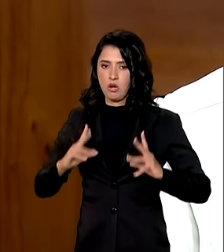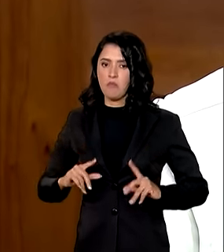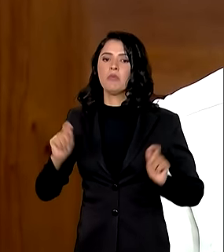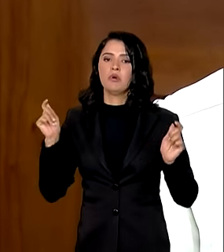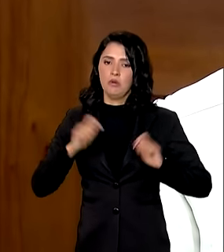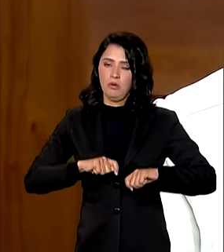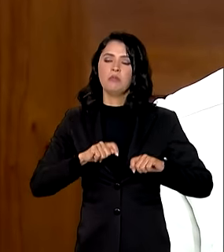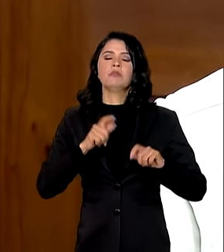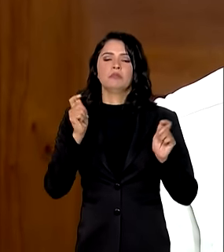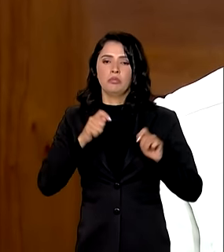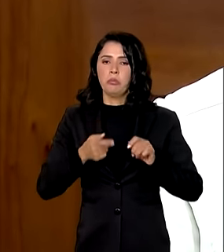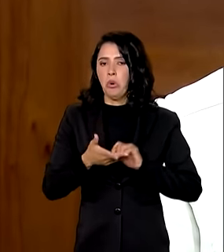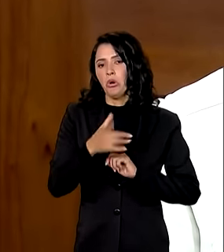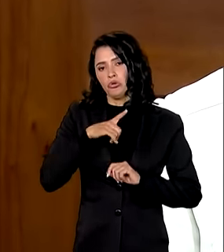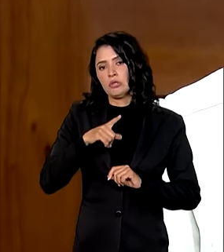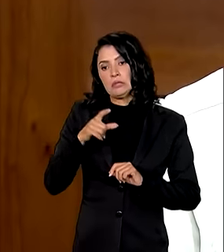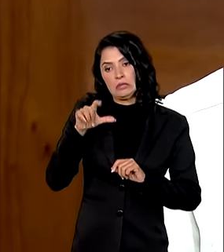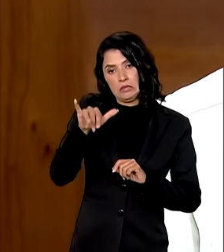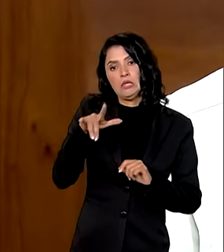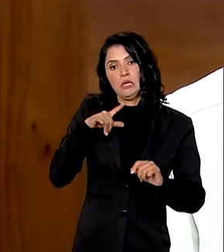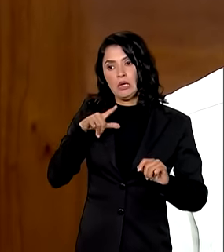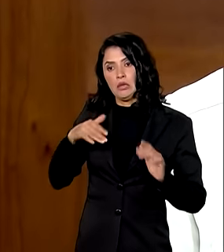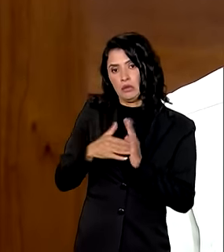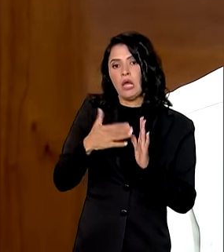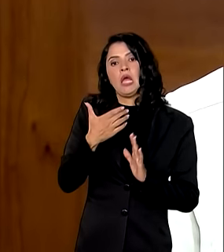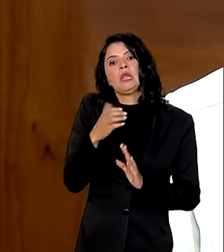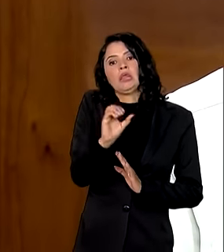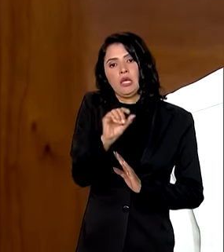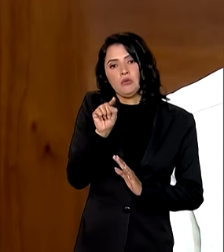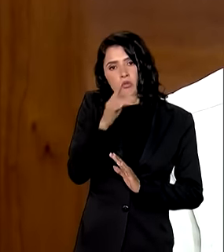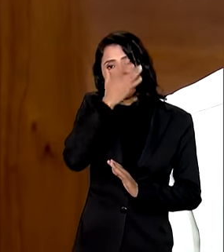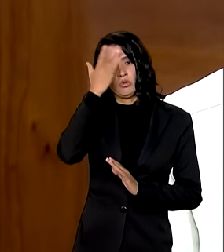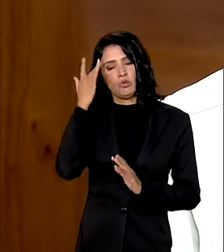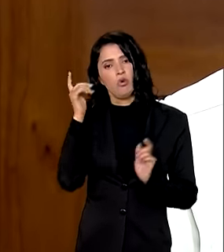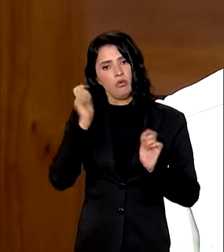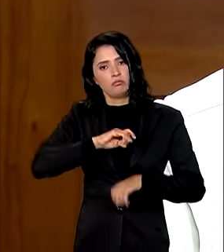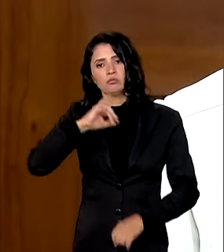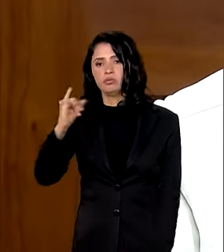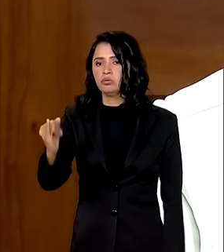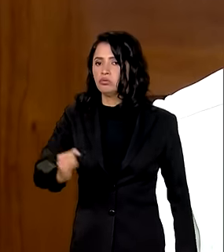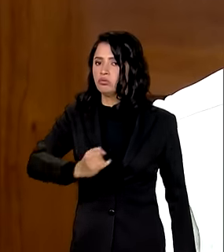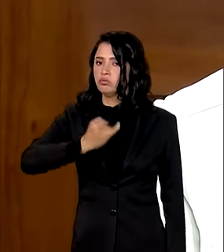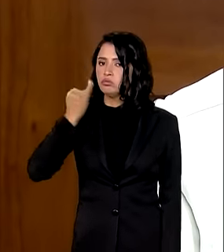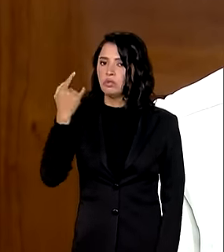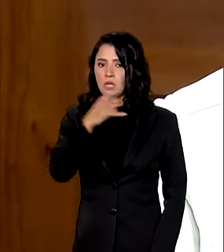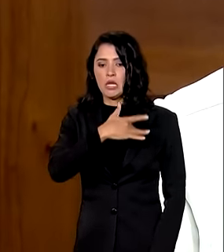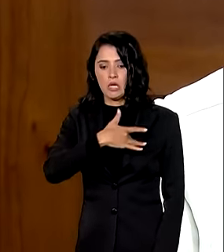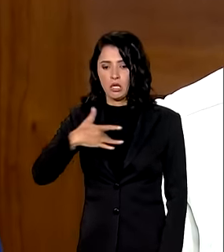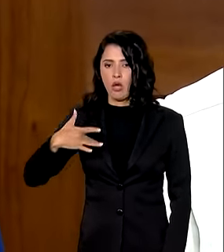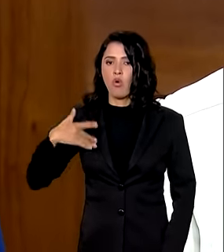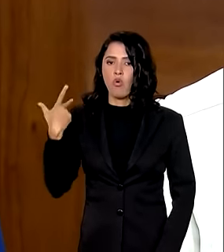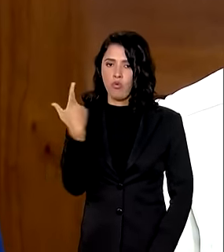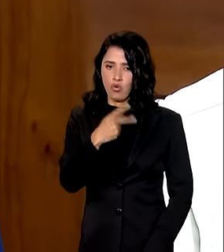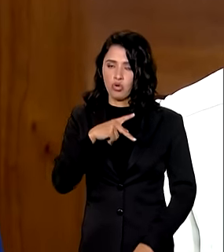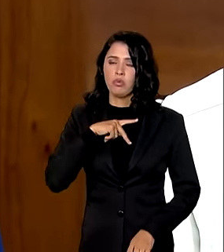pessoas. O que é um resultado aí fundamental em termos de saúde pública.